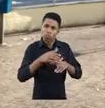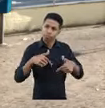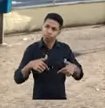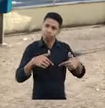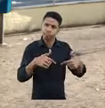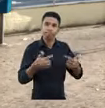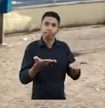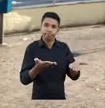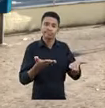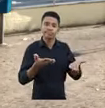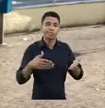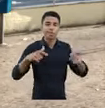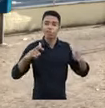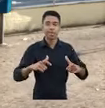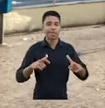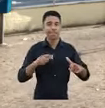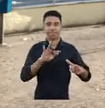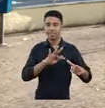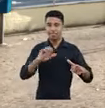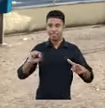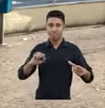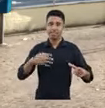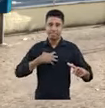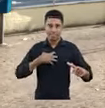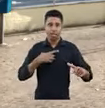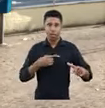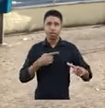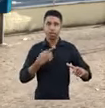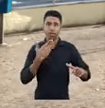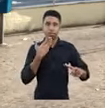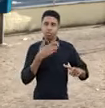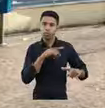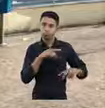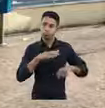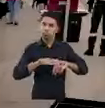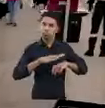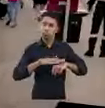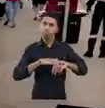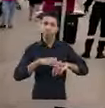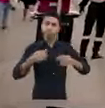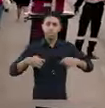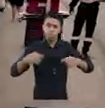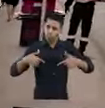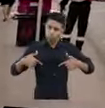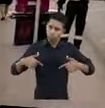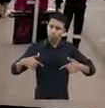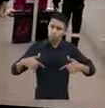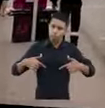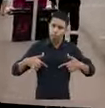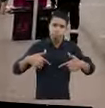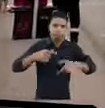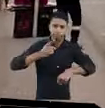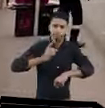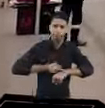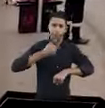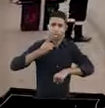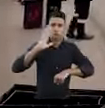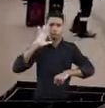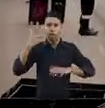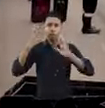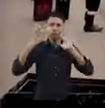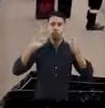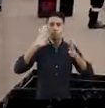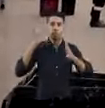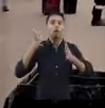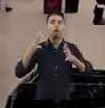expediu uma recomendação para o município de Feira de Santana Juliana Corbal Procuradora do Trabalho do MPT na Bahia Adotasse determinadas providências